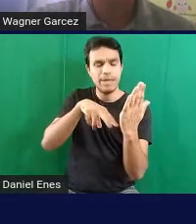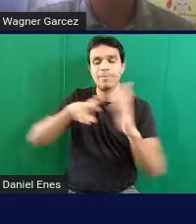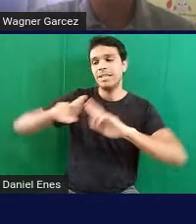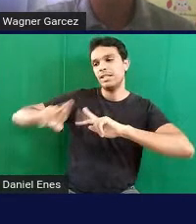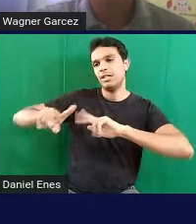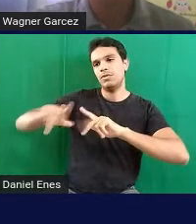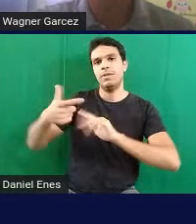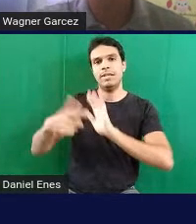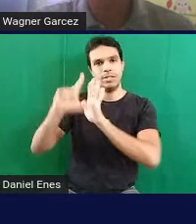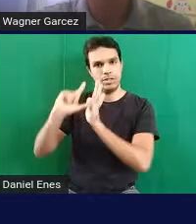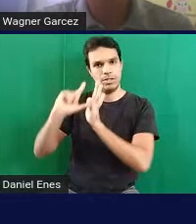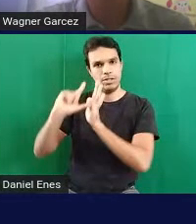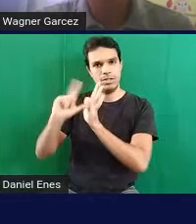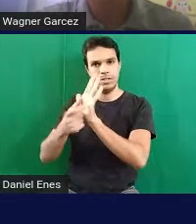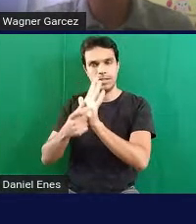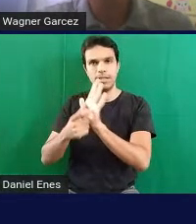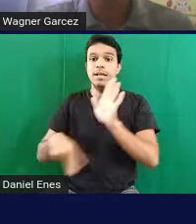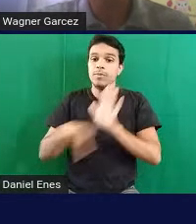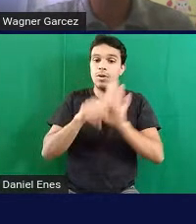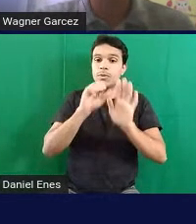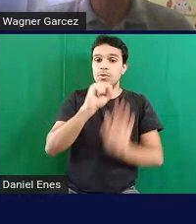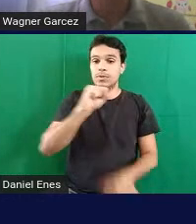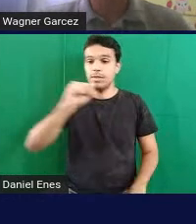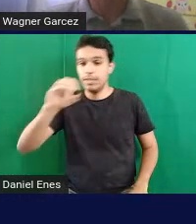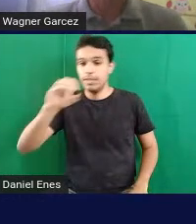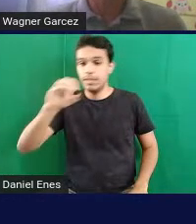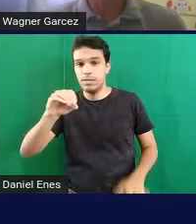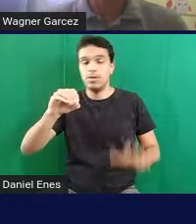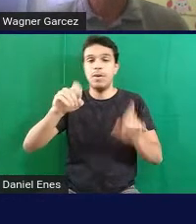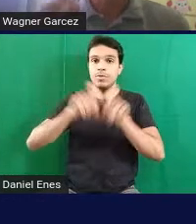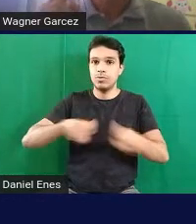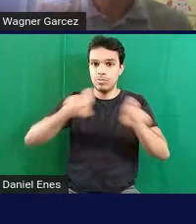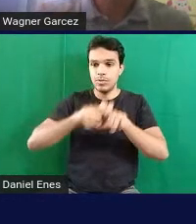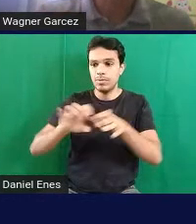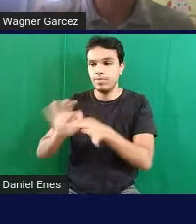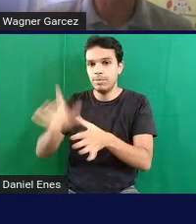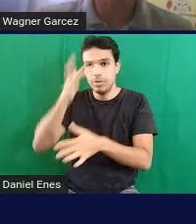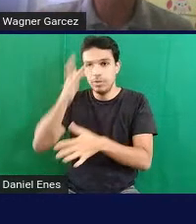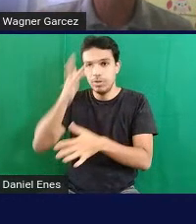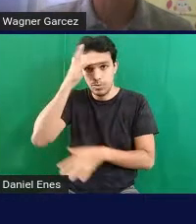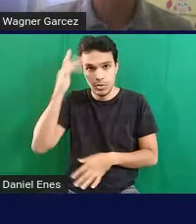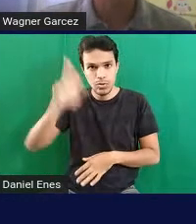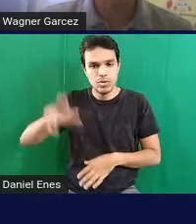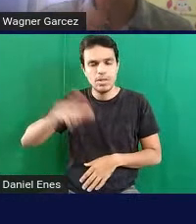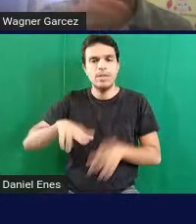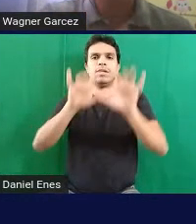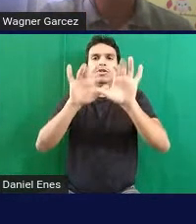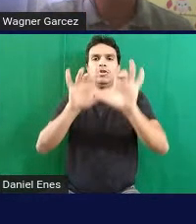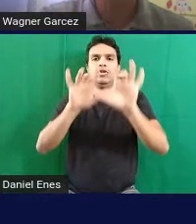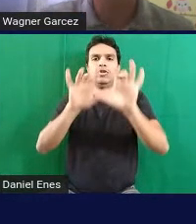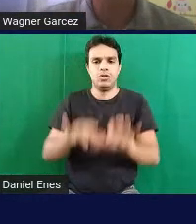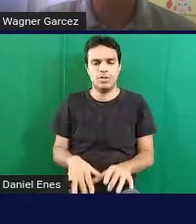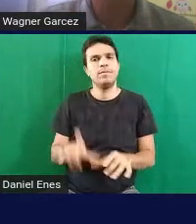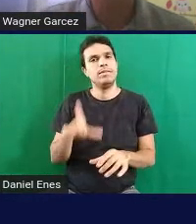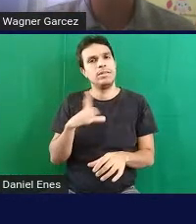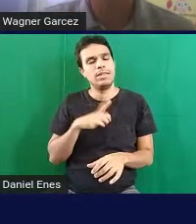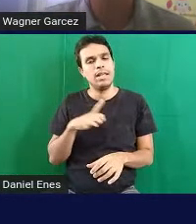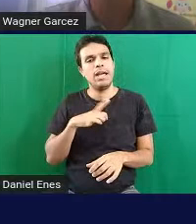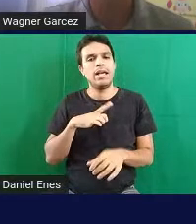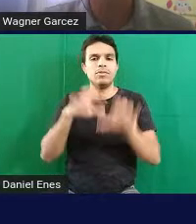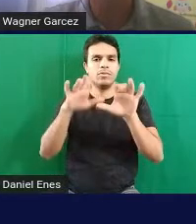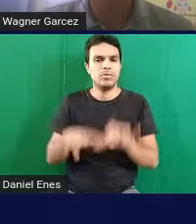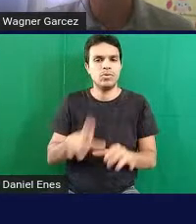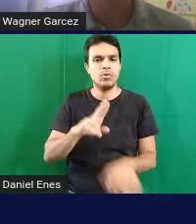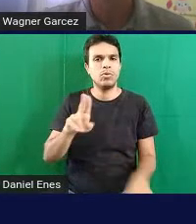operacional para computadores que permite às pessoas que estão usando escrever textos. Ele tem lá um editor de texto chamado